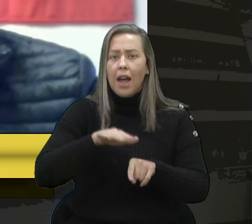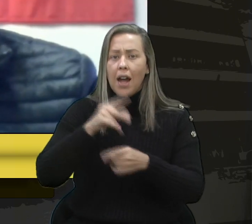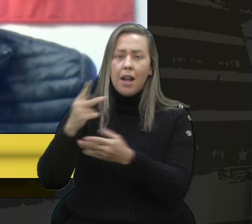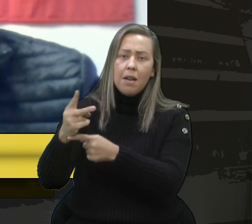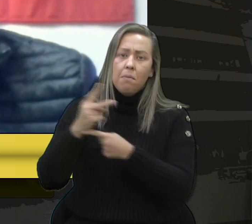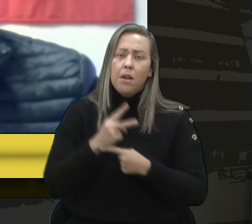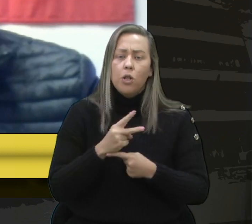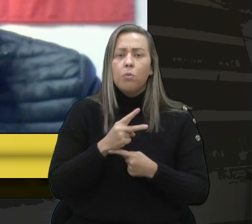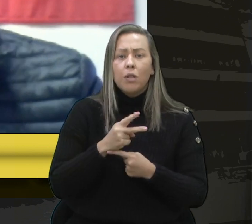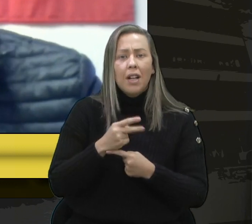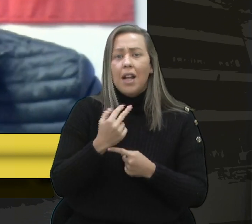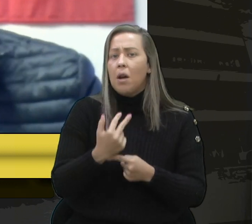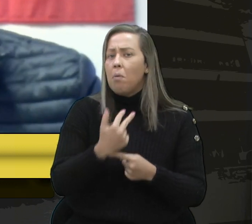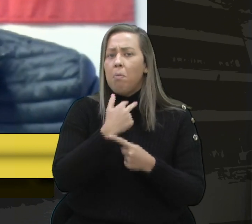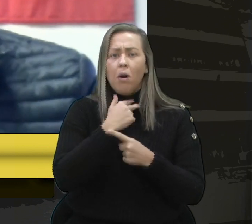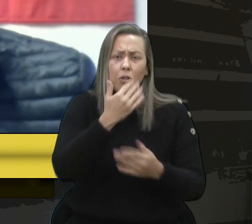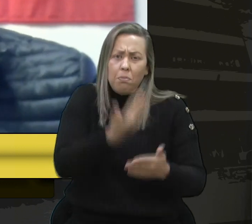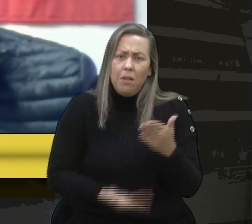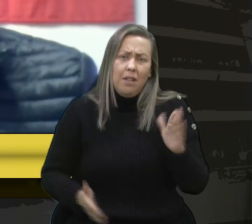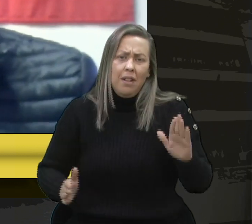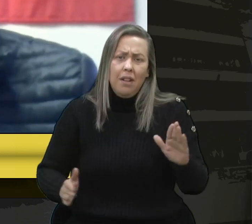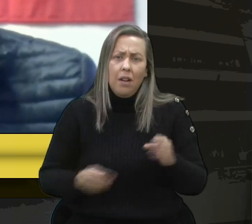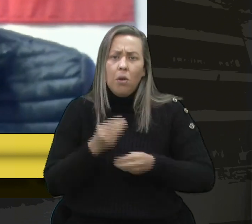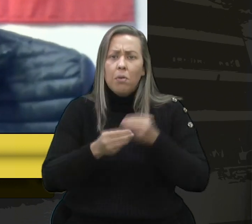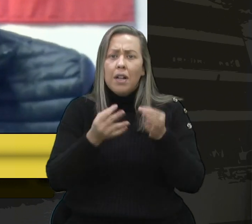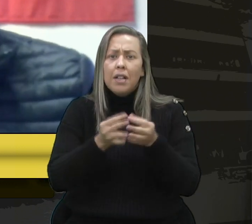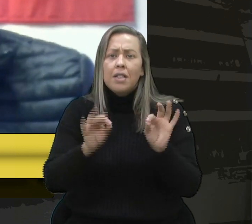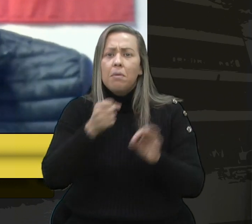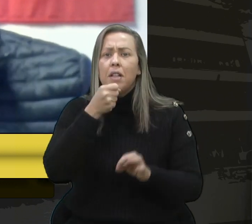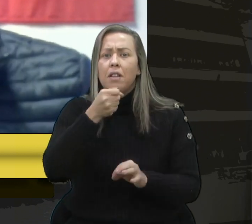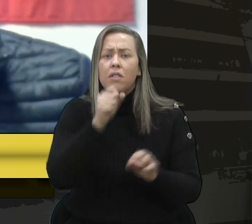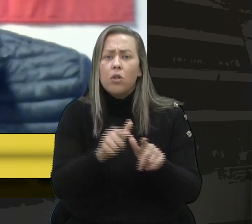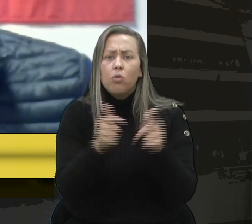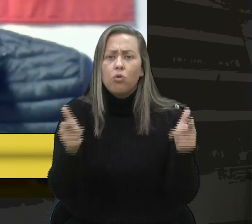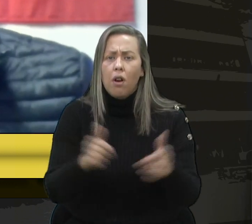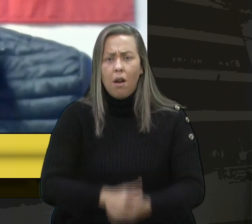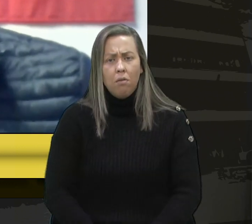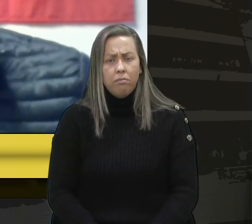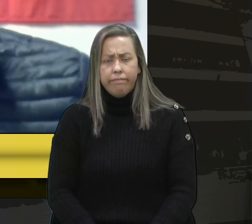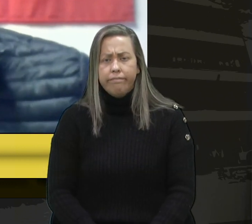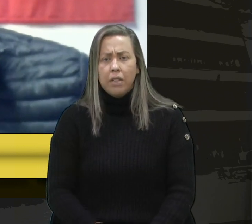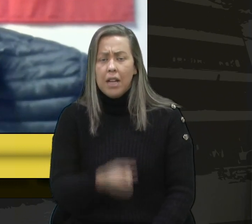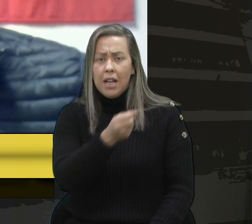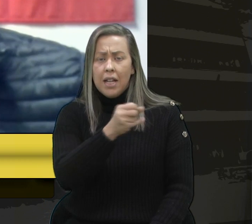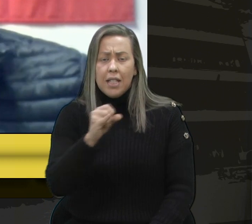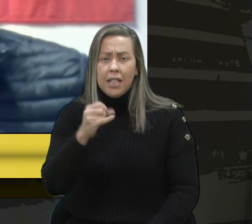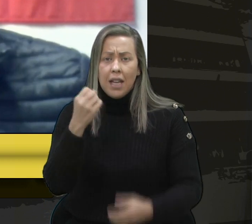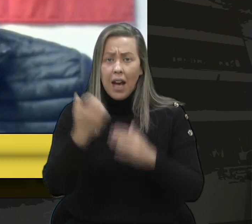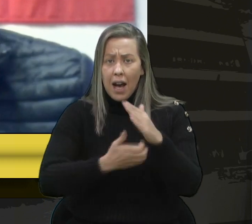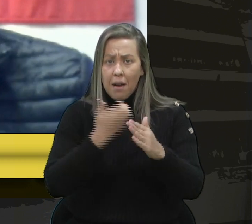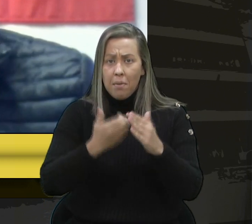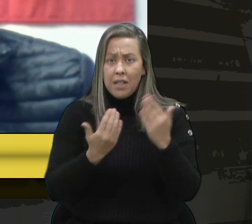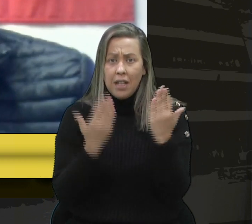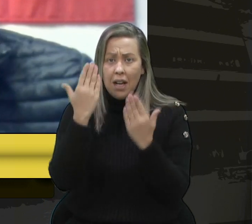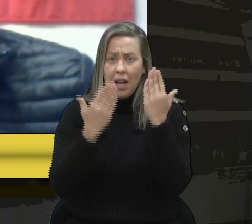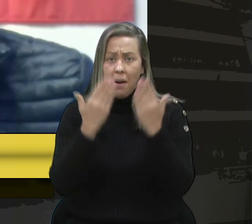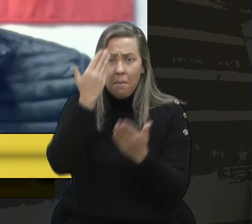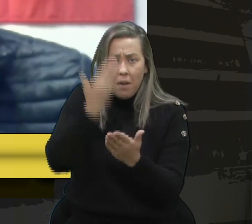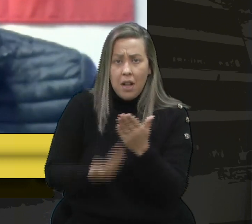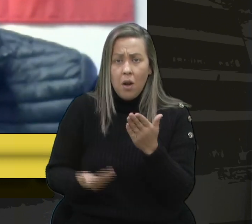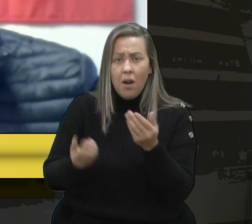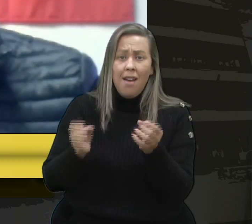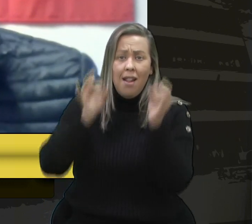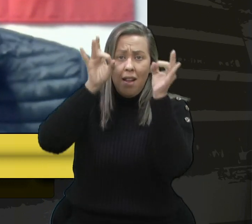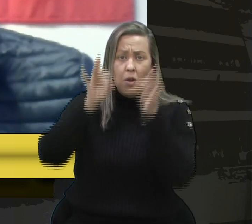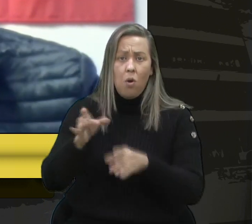Tudo isso não pode cair por terra com uma simples entrevista no jornal. Se a empresa que venceu a licitação declinou da execução da